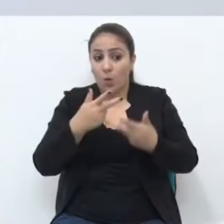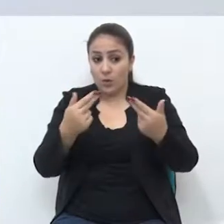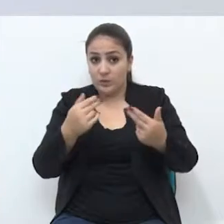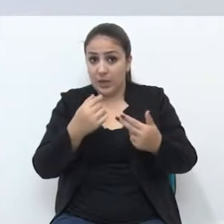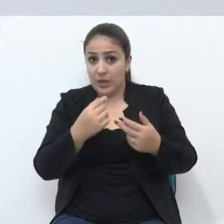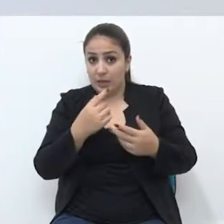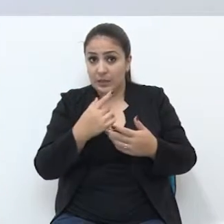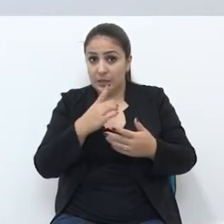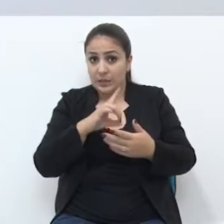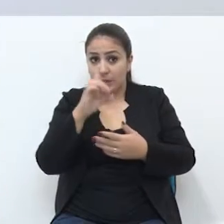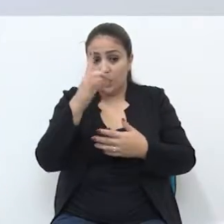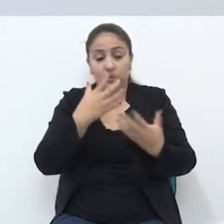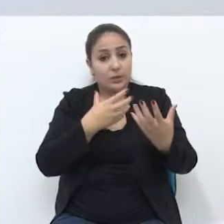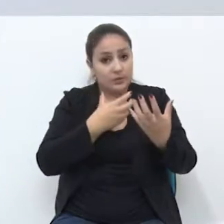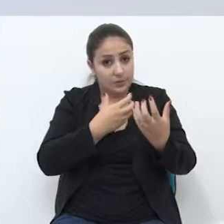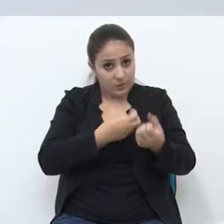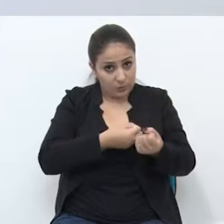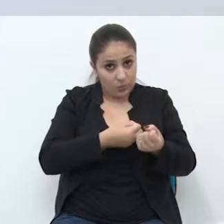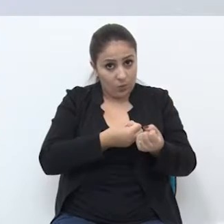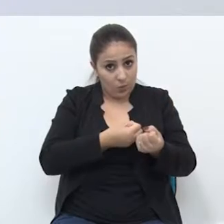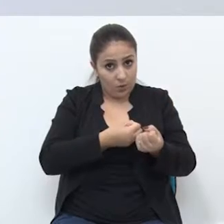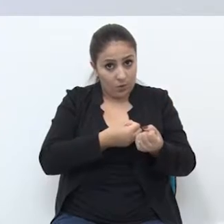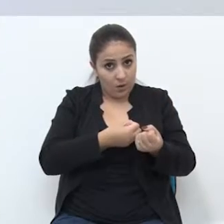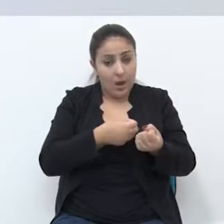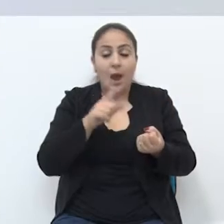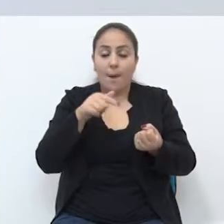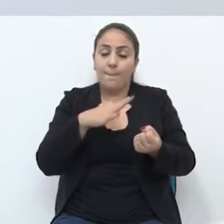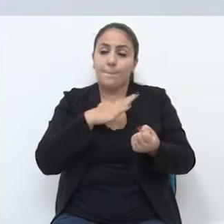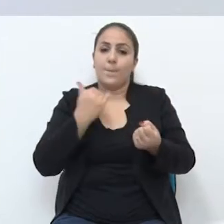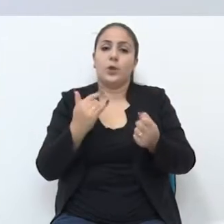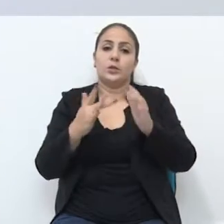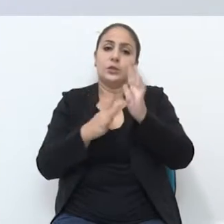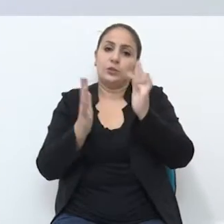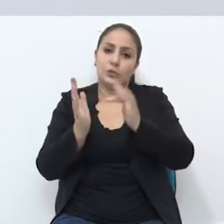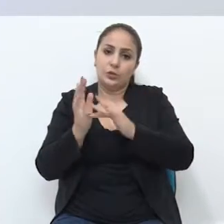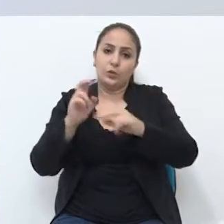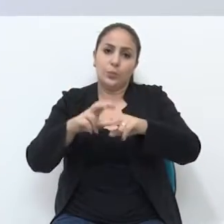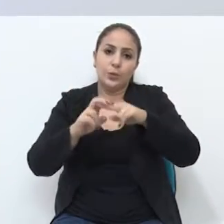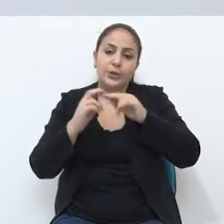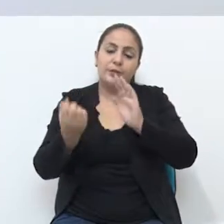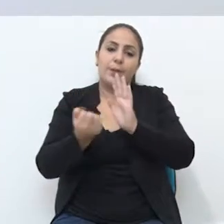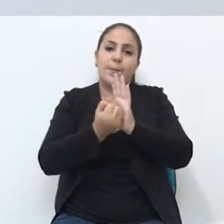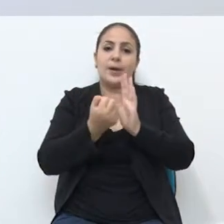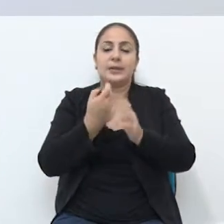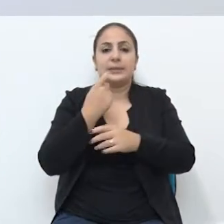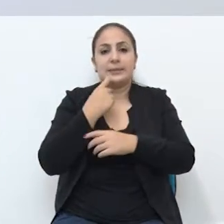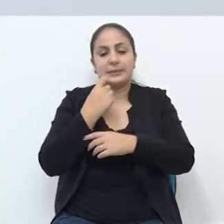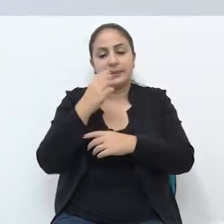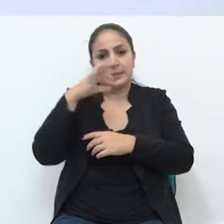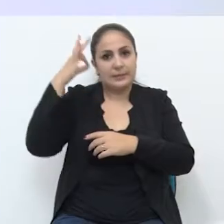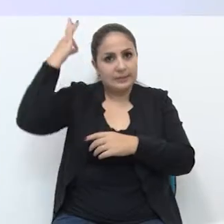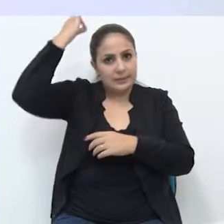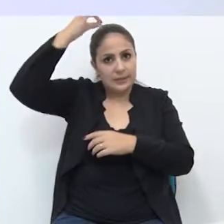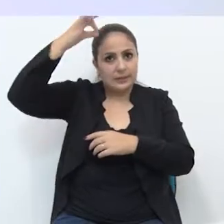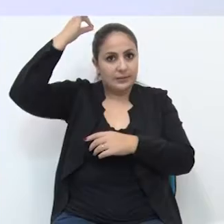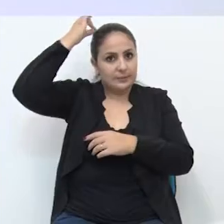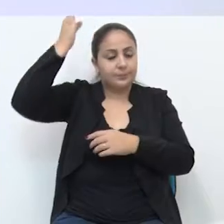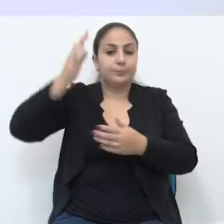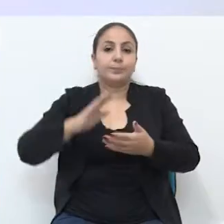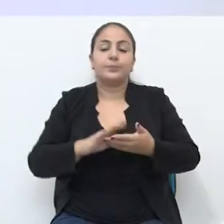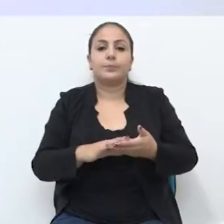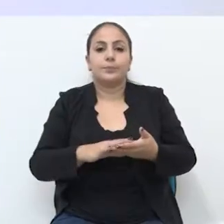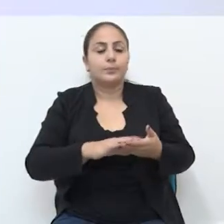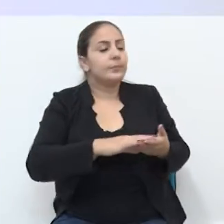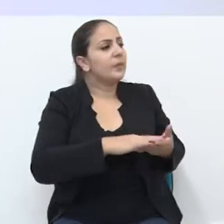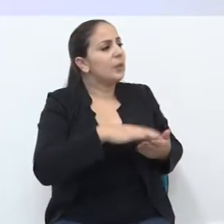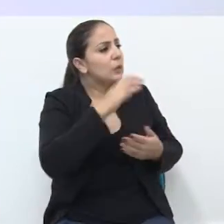aceitou de vida humana foi o sacrifício de Jesus. Então, um pouquinho, essa é a marca da Sexta-feira Santa. E no sábado, então, nós temos